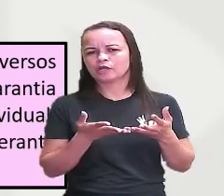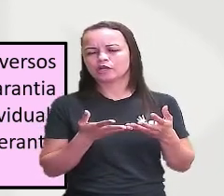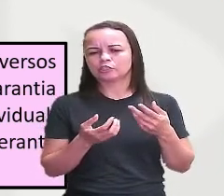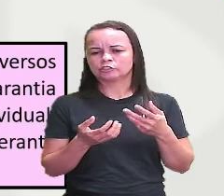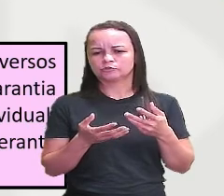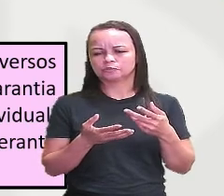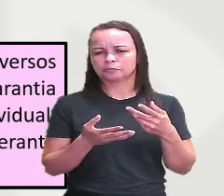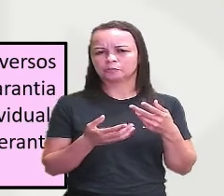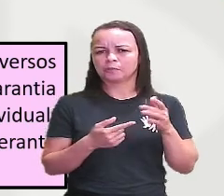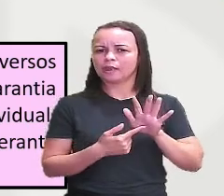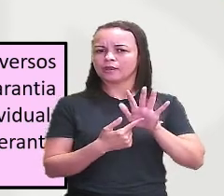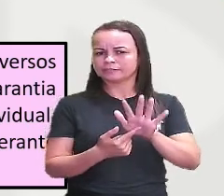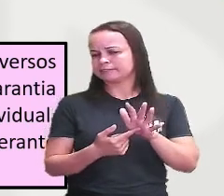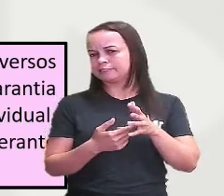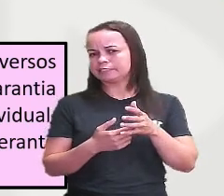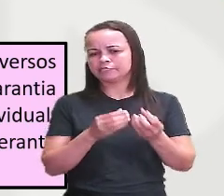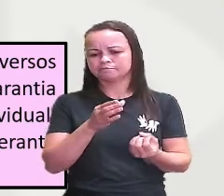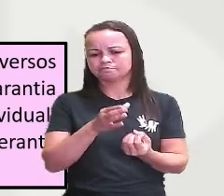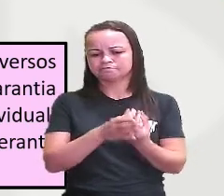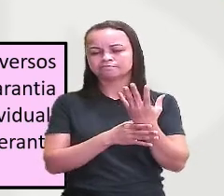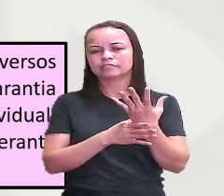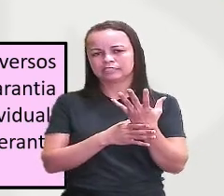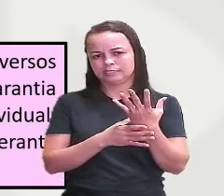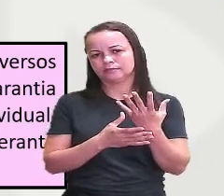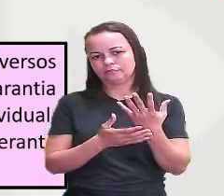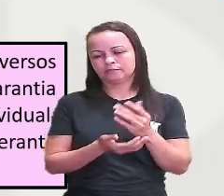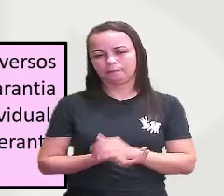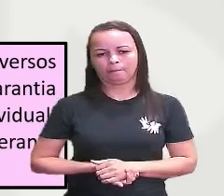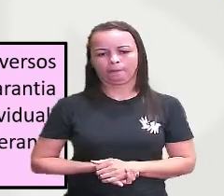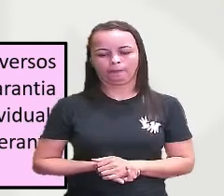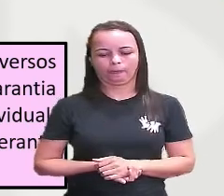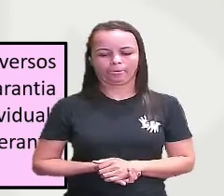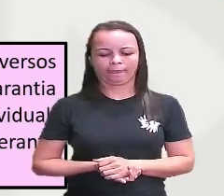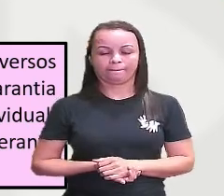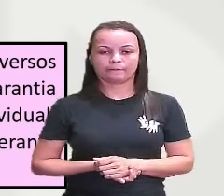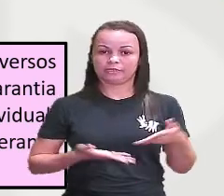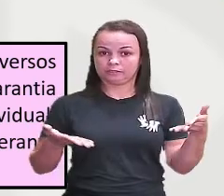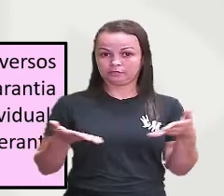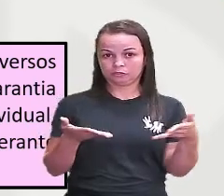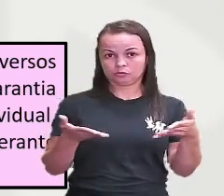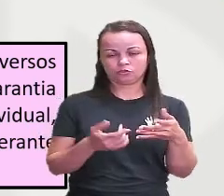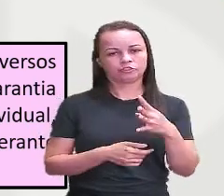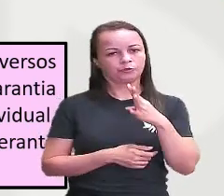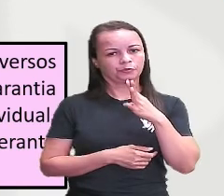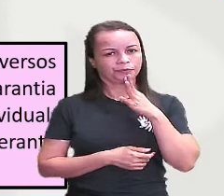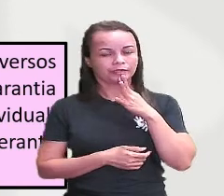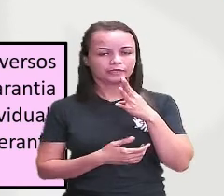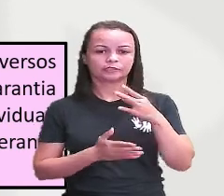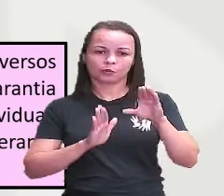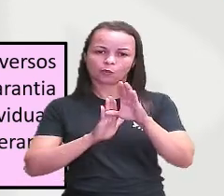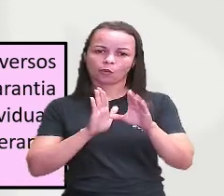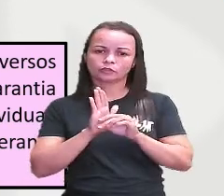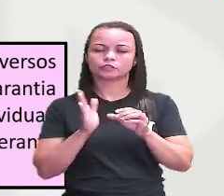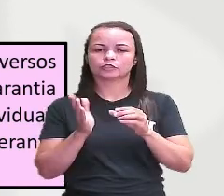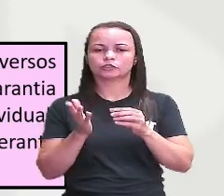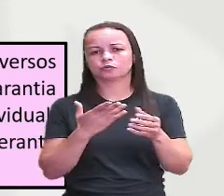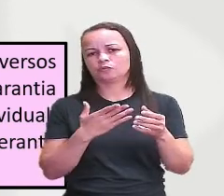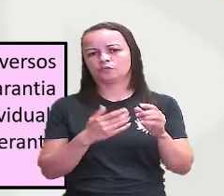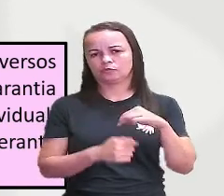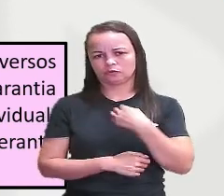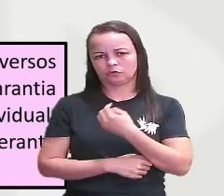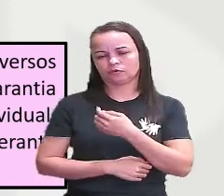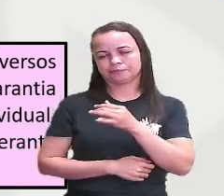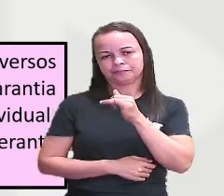vanguardista de criação para que a gente hoje conheça códigos como o nosso por